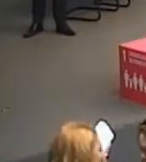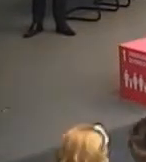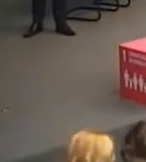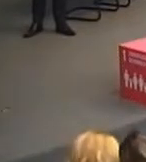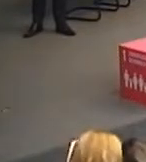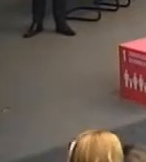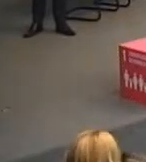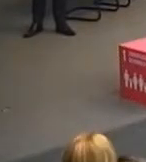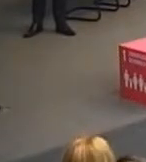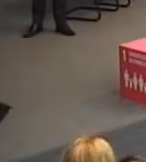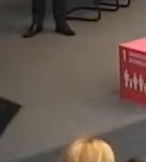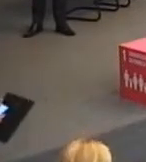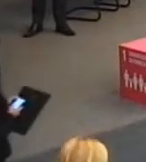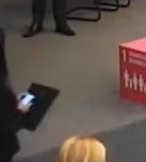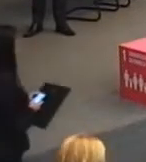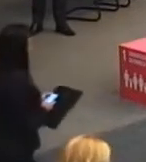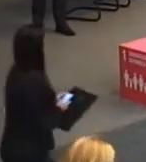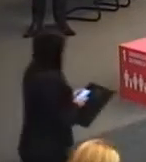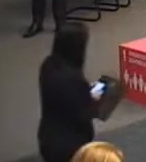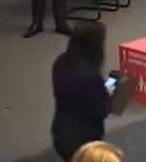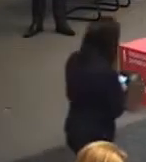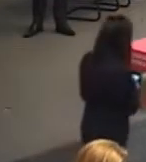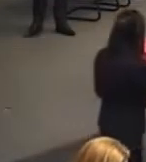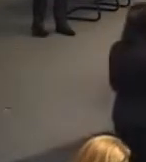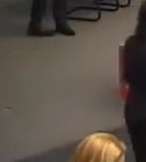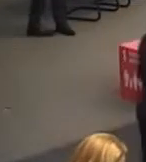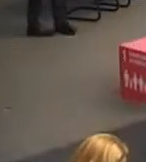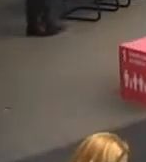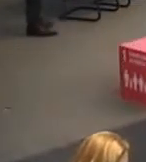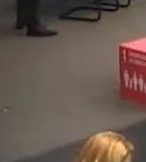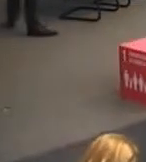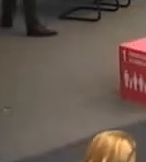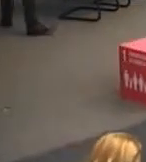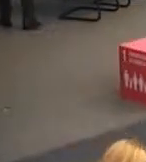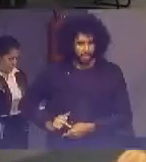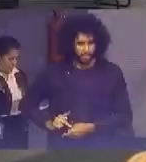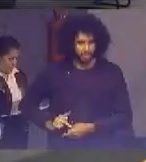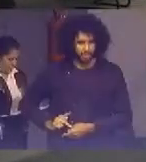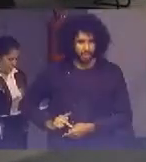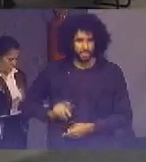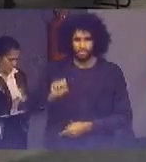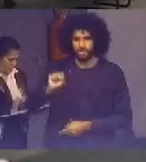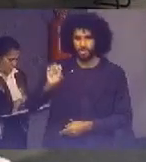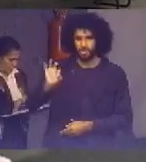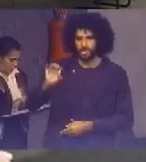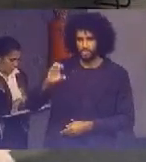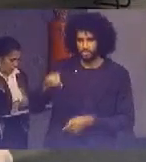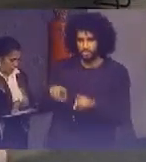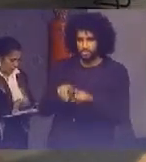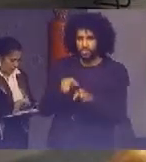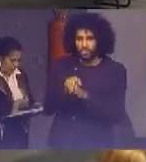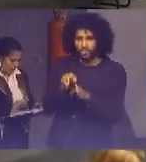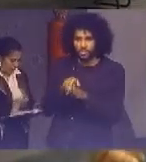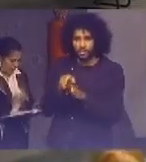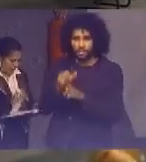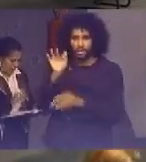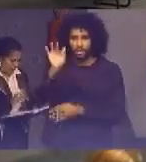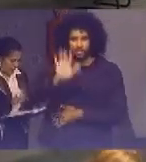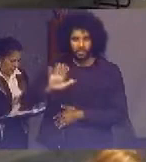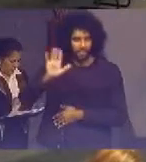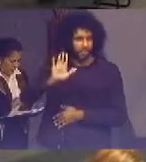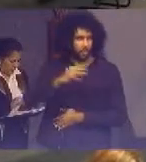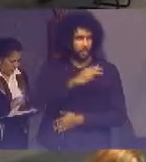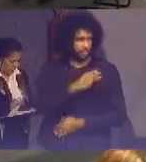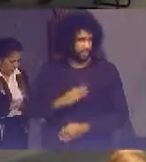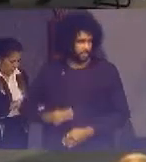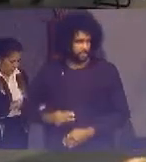de abertura deste seminário, convidamos o presidente do Superior Tribunal de Justiça e do Conselho da Justiça Federal, ministro João Otávio de